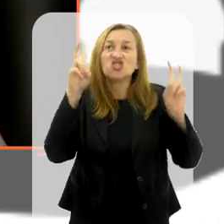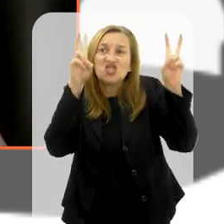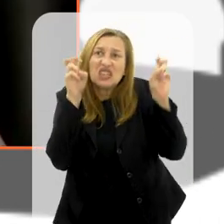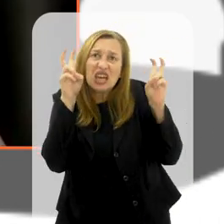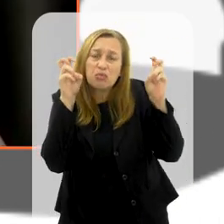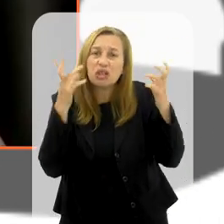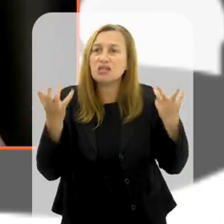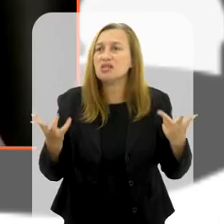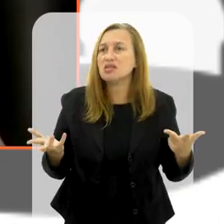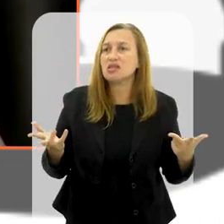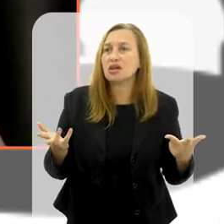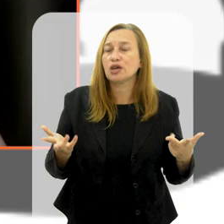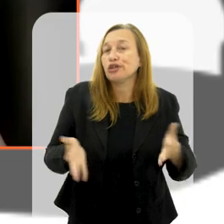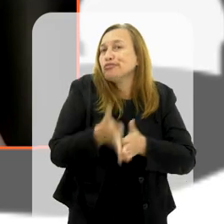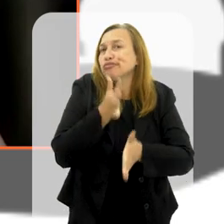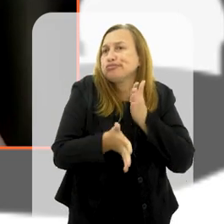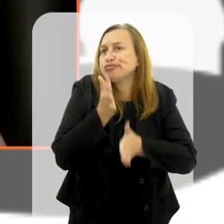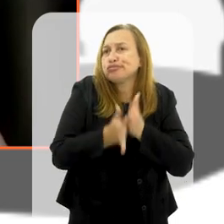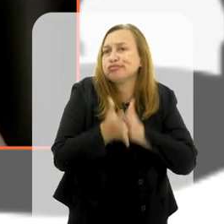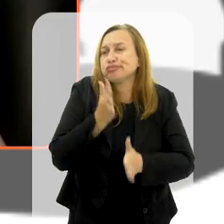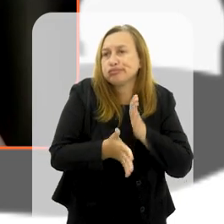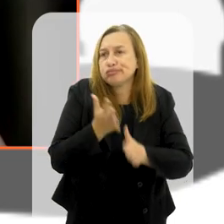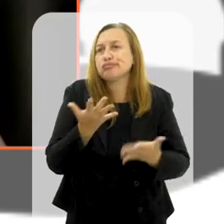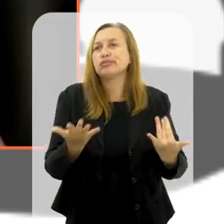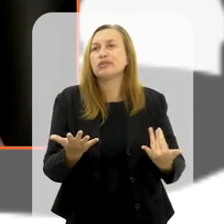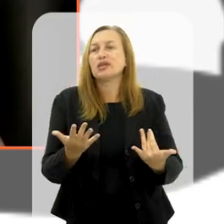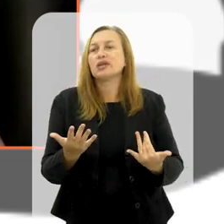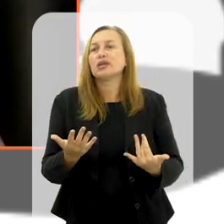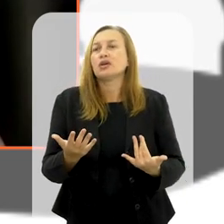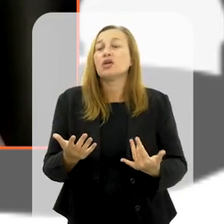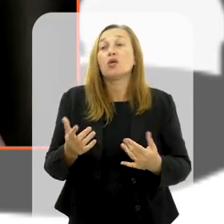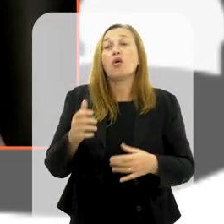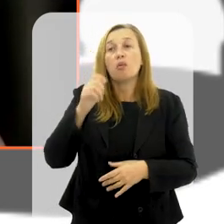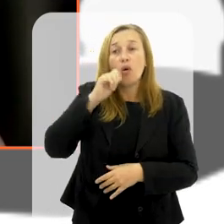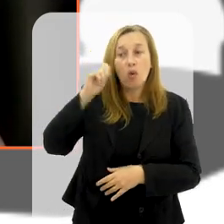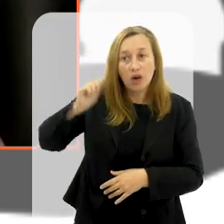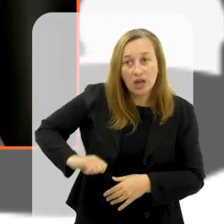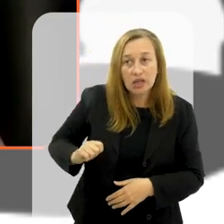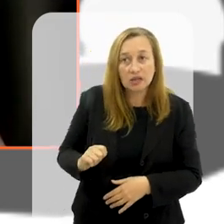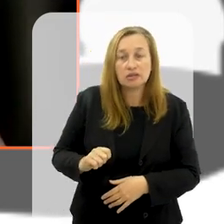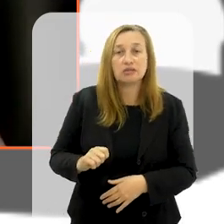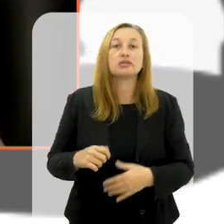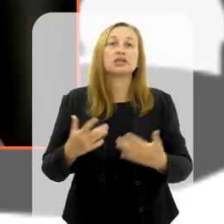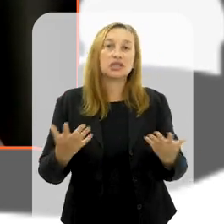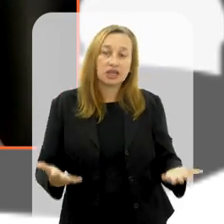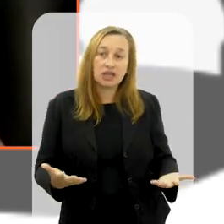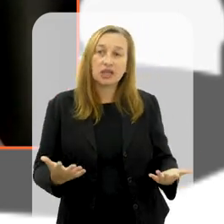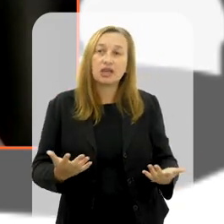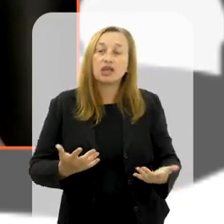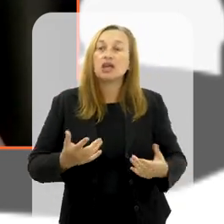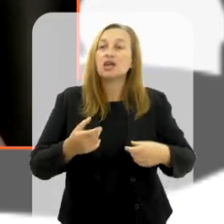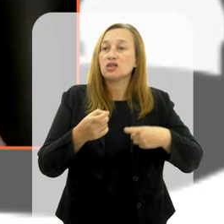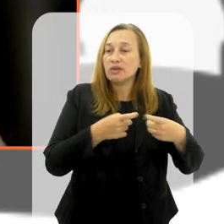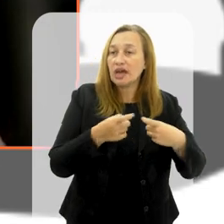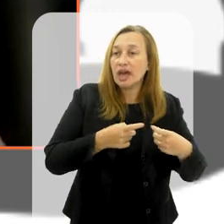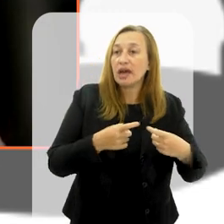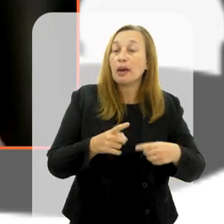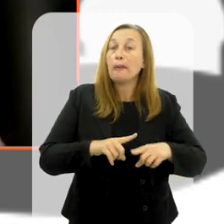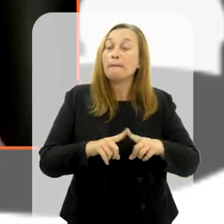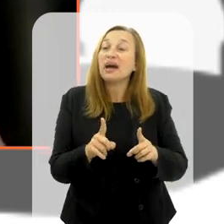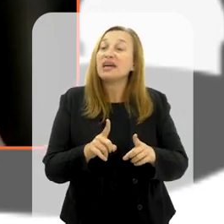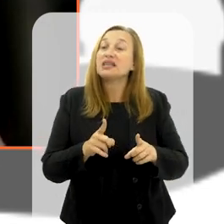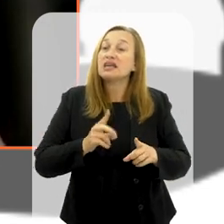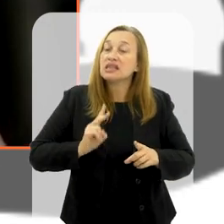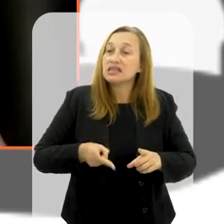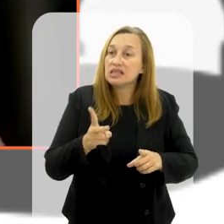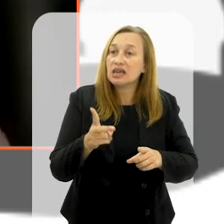de temas complicados, como a guerra na Ucrânia, como o conflito em Gaza. O G20